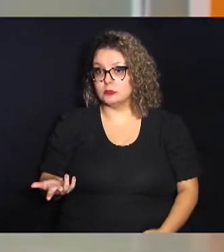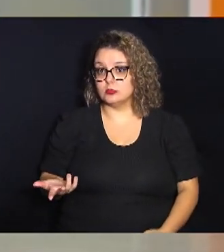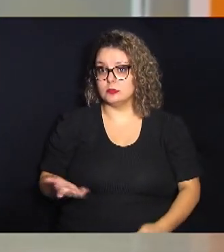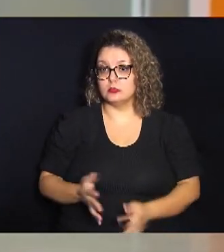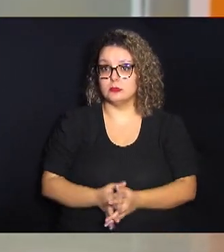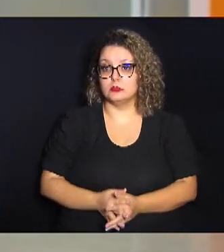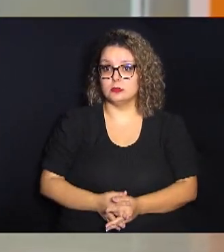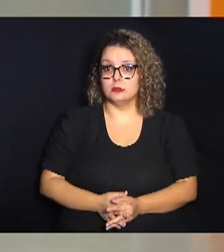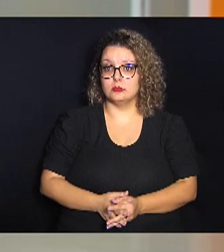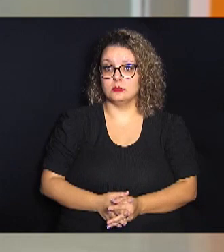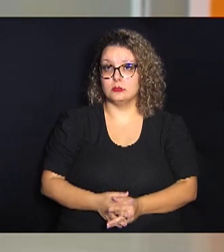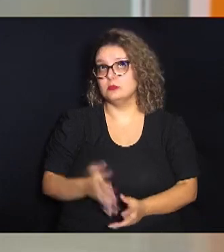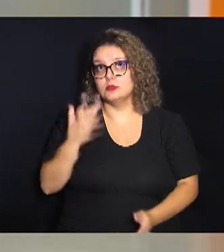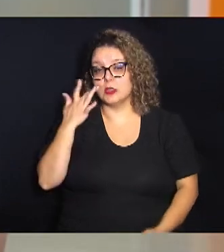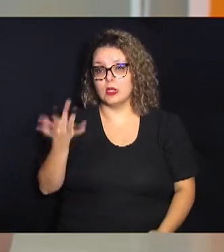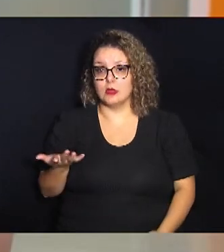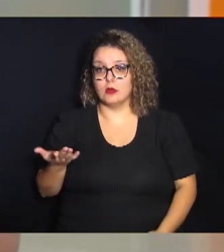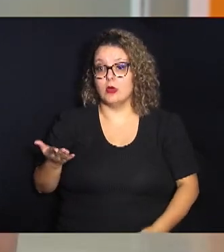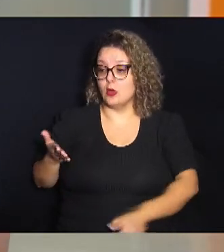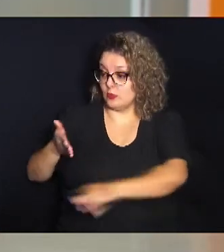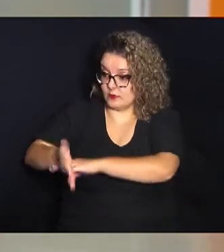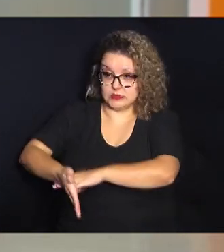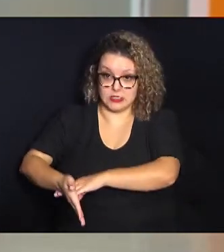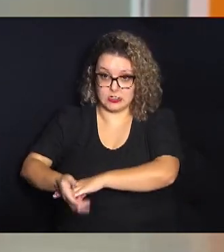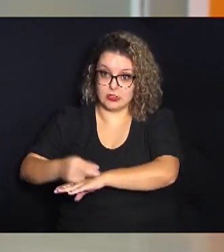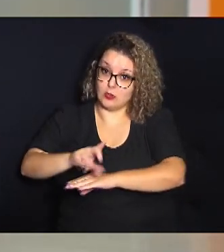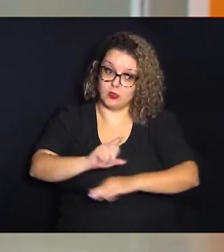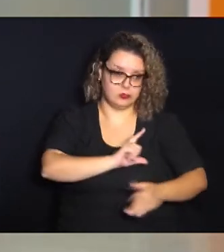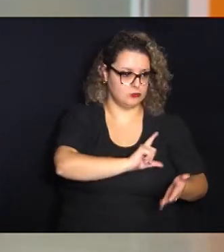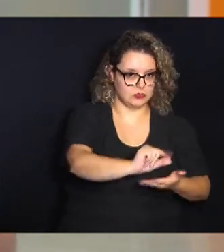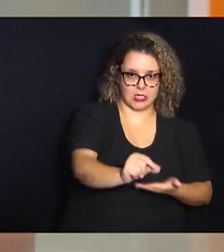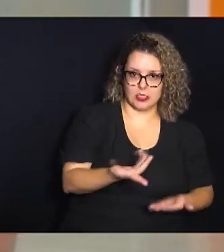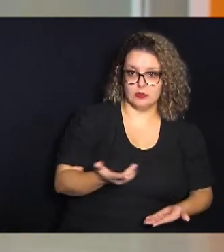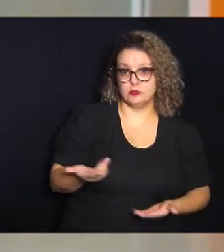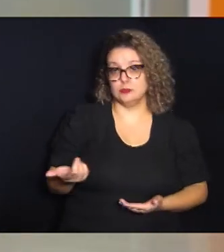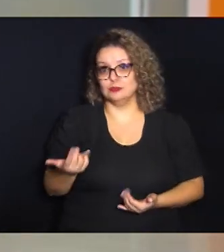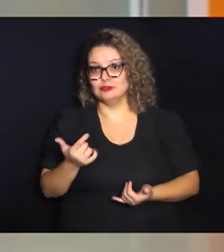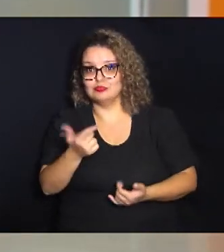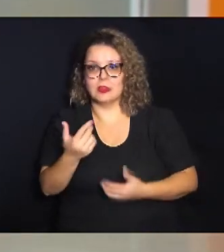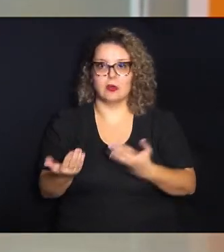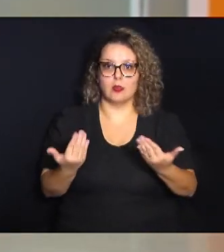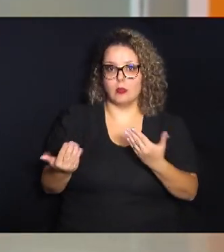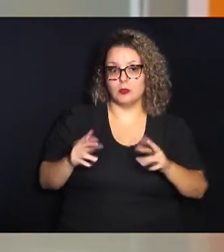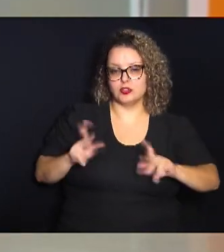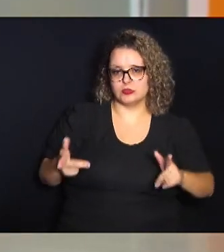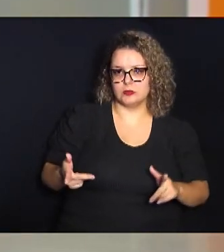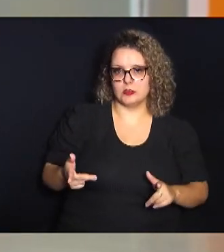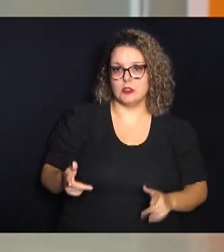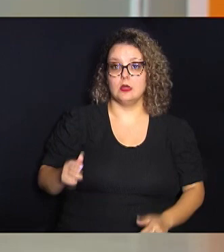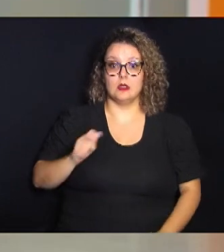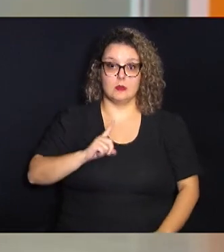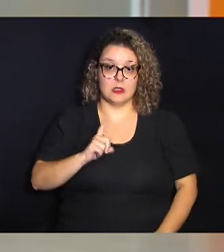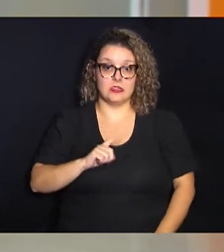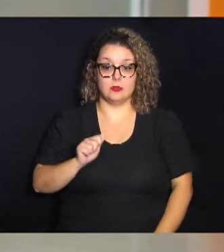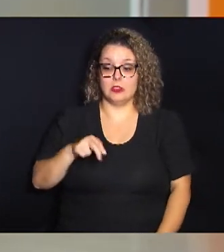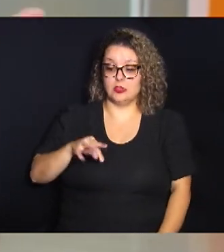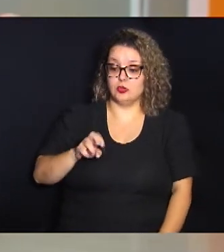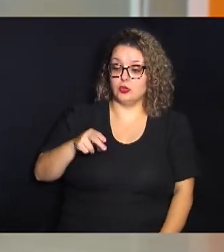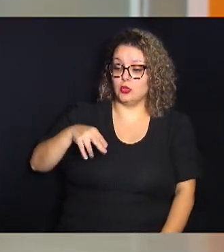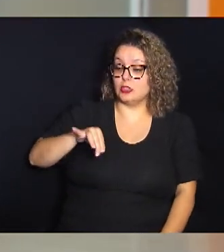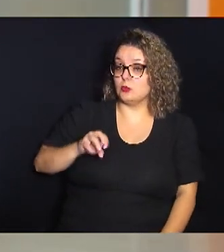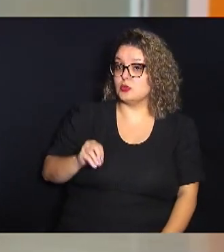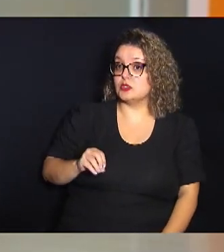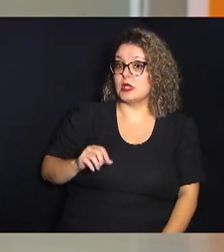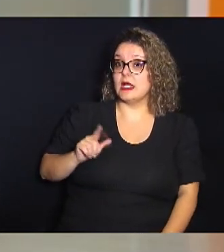não sei vamos dizer assim ou você entra ou você sai não tem meio termo mas aí nós temos os antônimos gradativos por exemplo